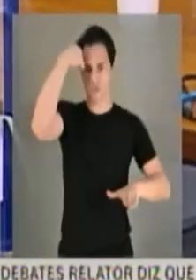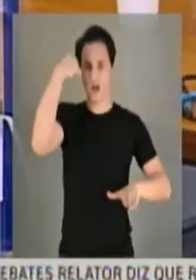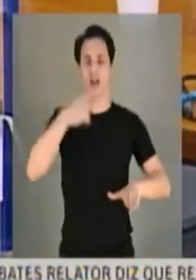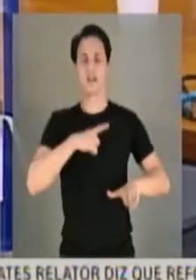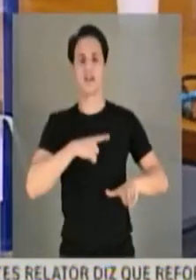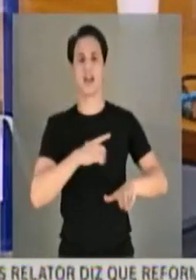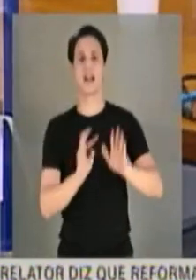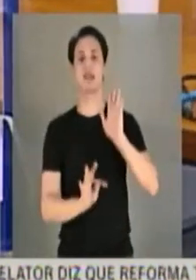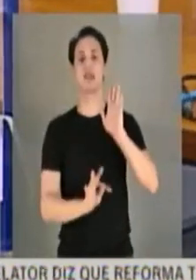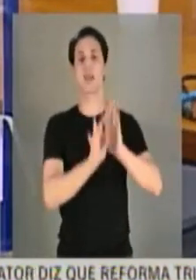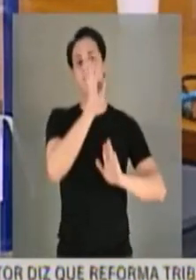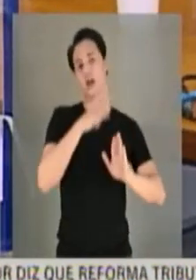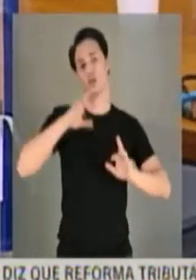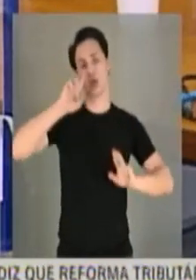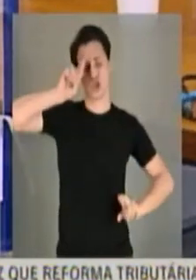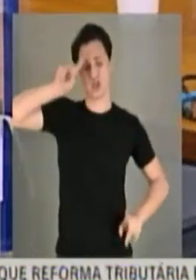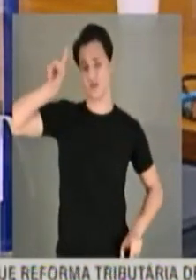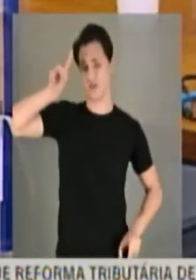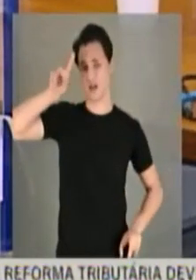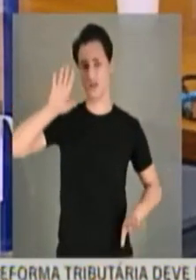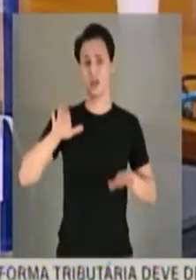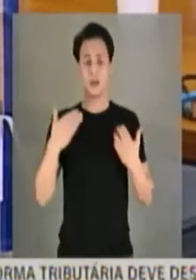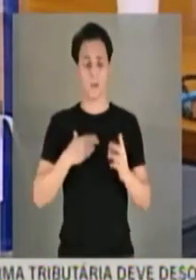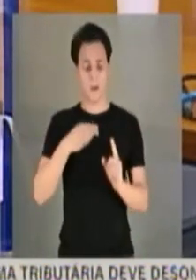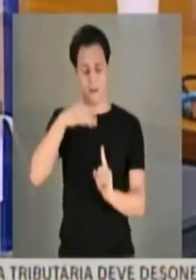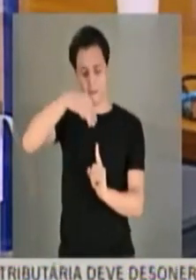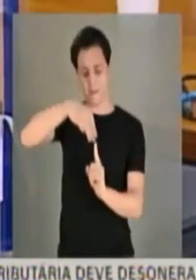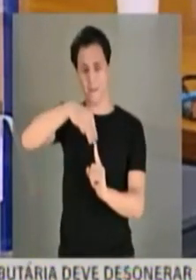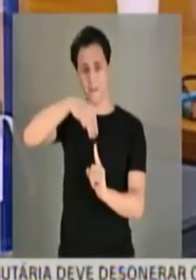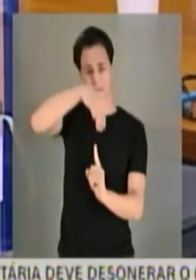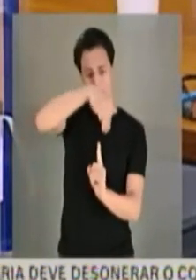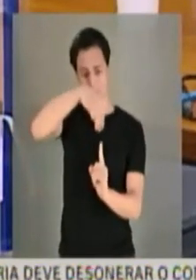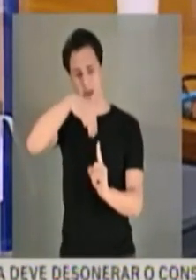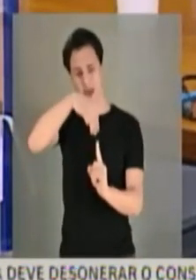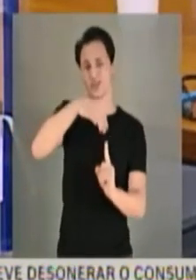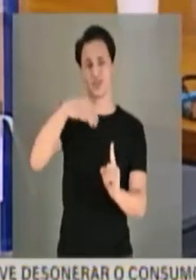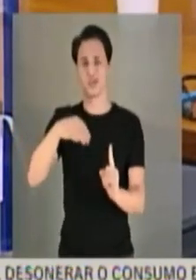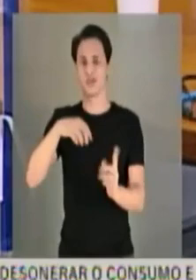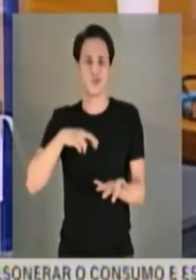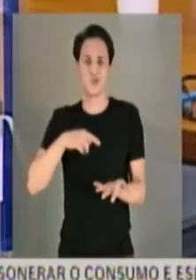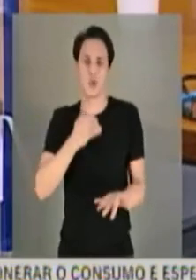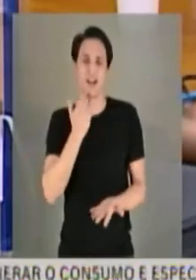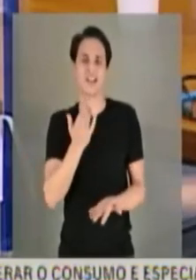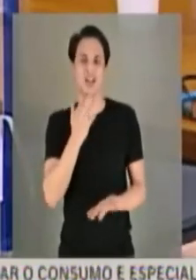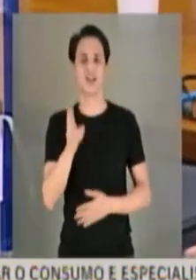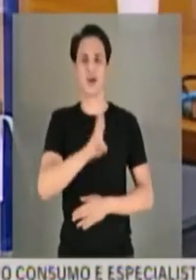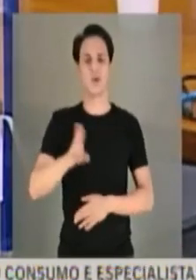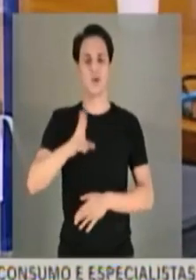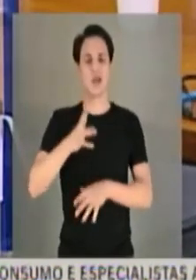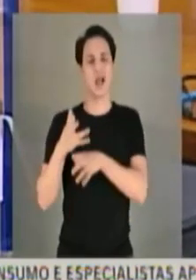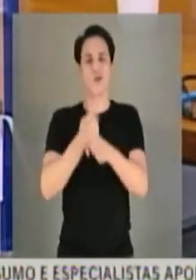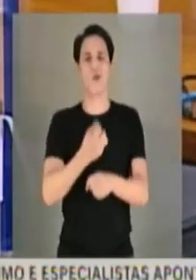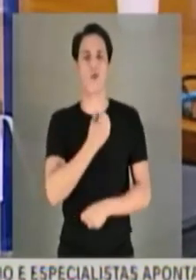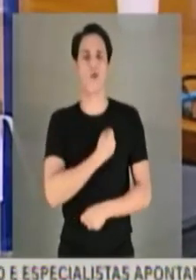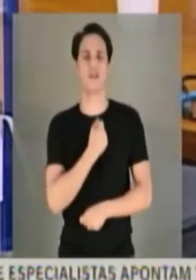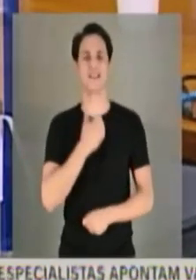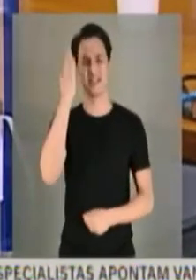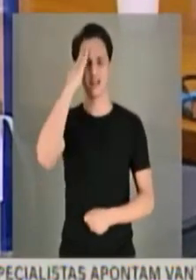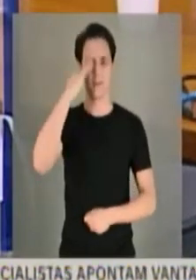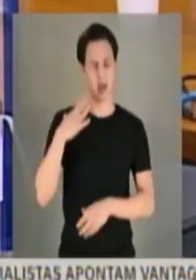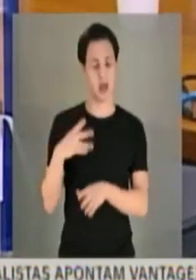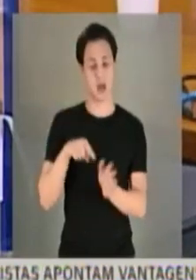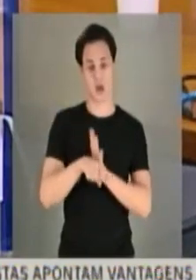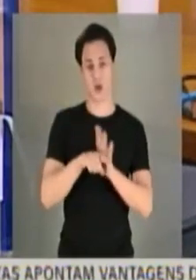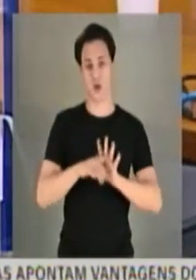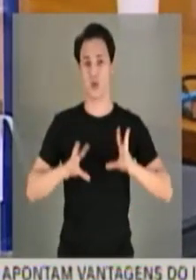muito distante. A média não serve para tratar essa realidade sem conhecer o que aconteceu em cada um desses anos, para que nós possamos